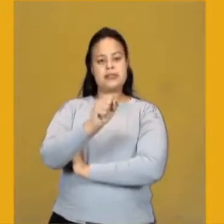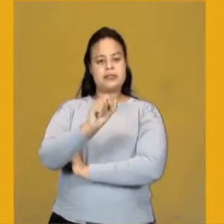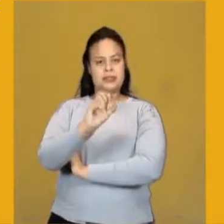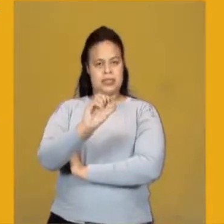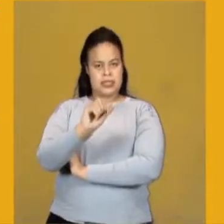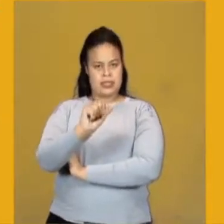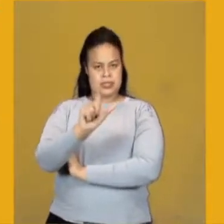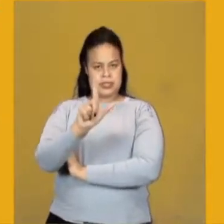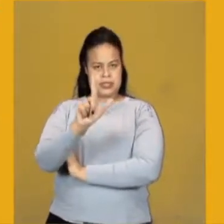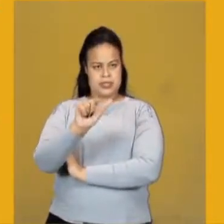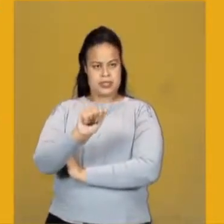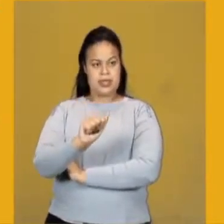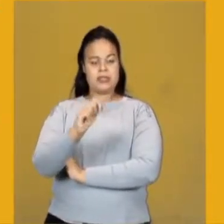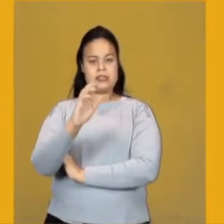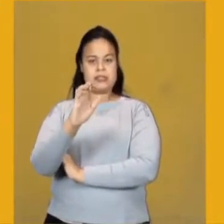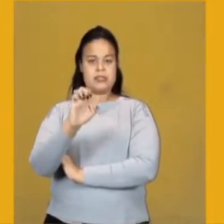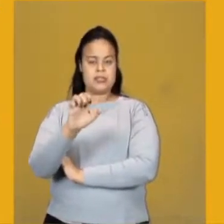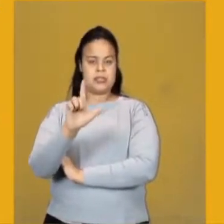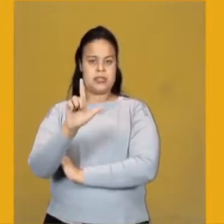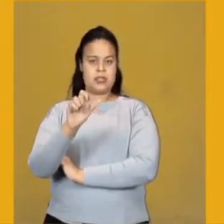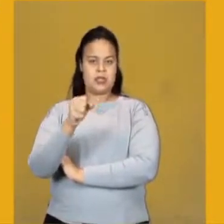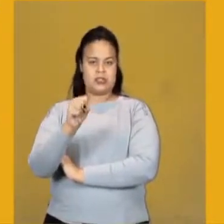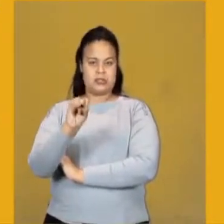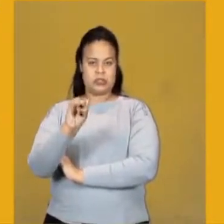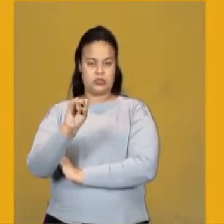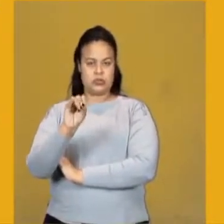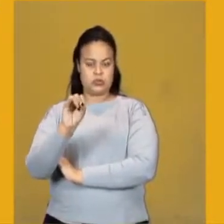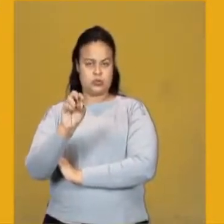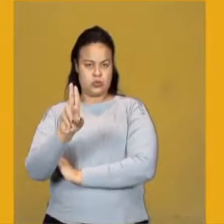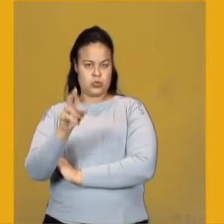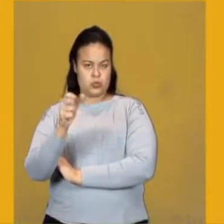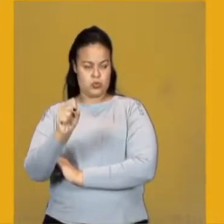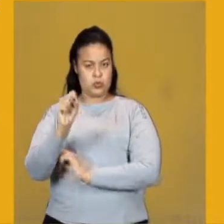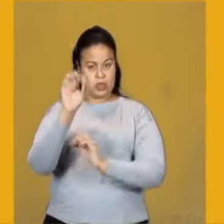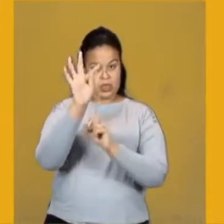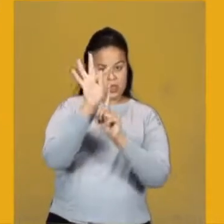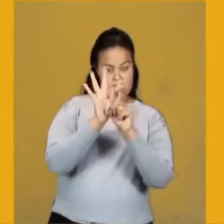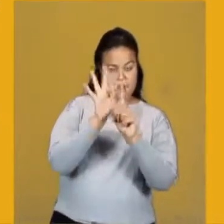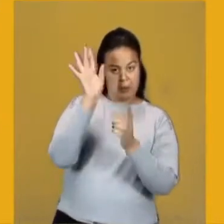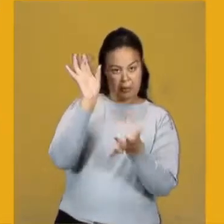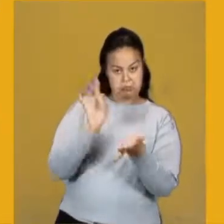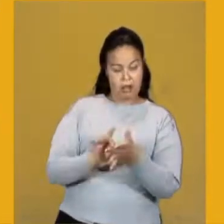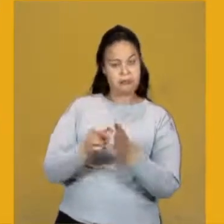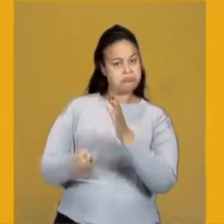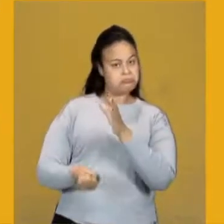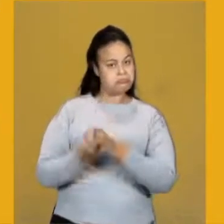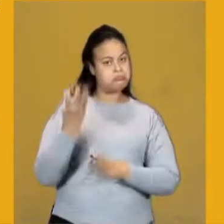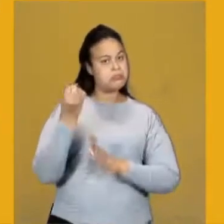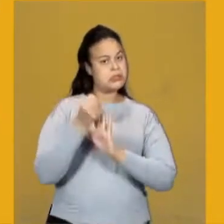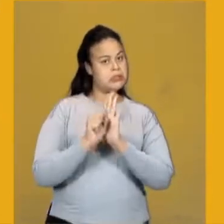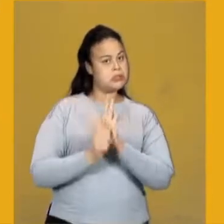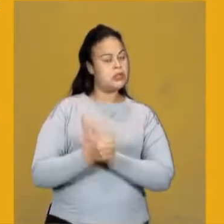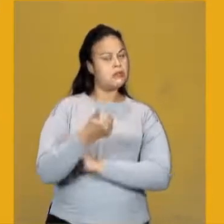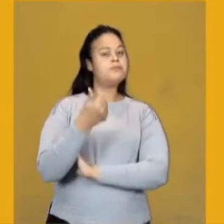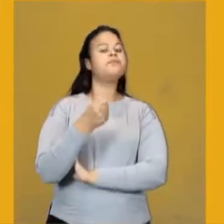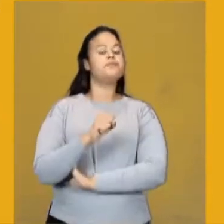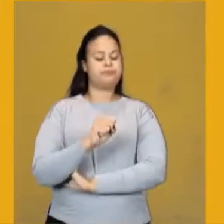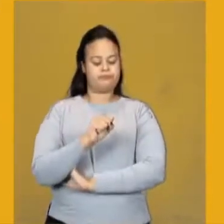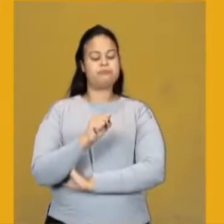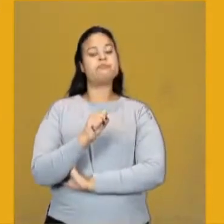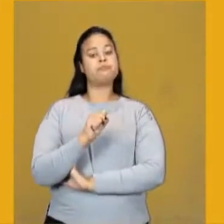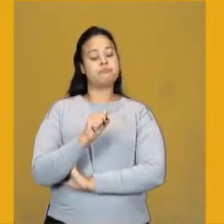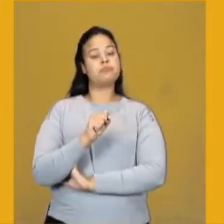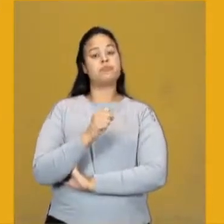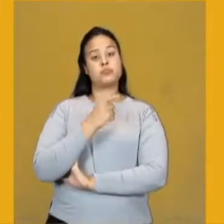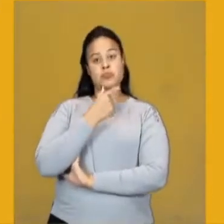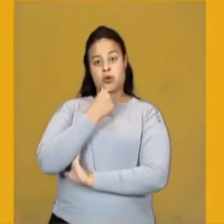escala termométrica oficial. Ela foi criada no século 18 pelo